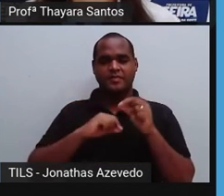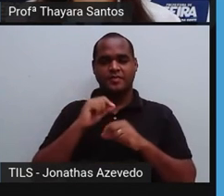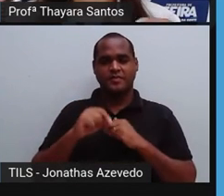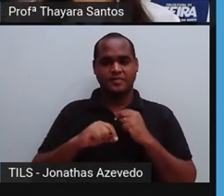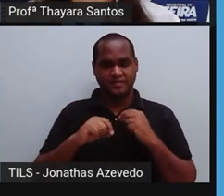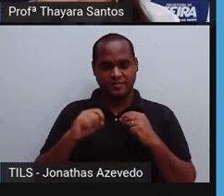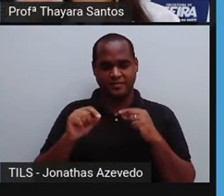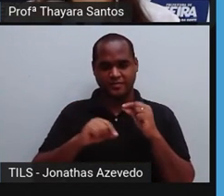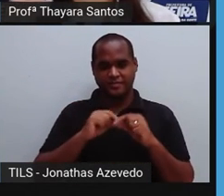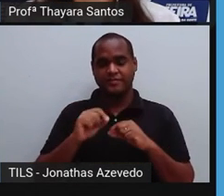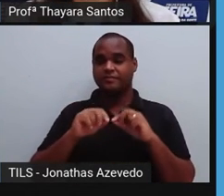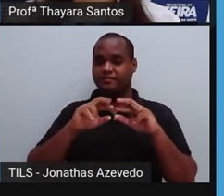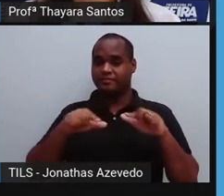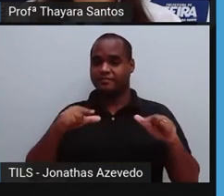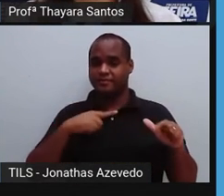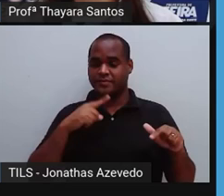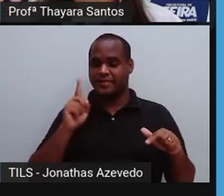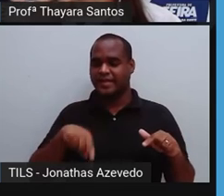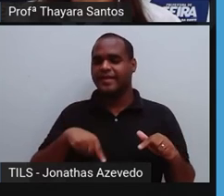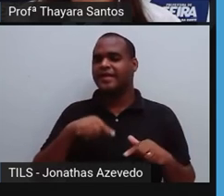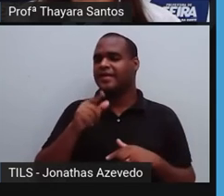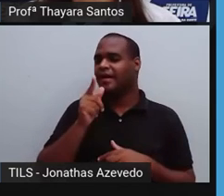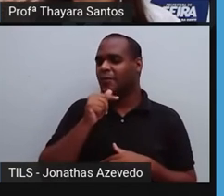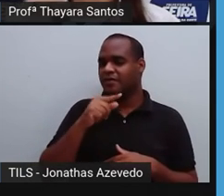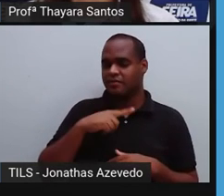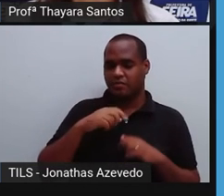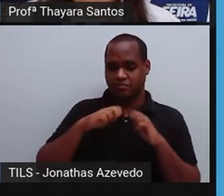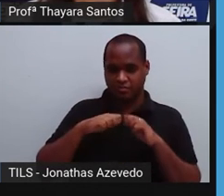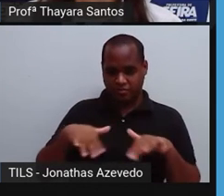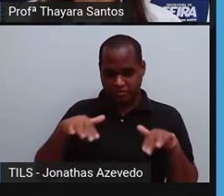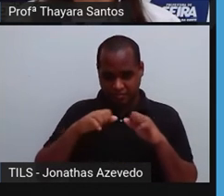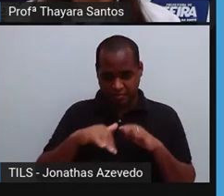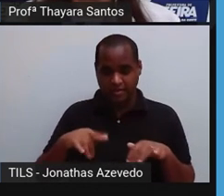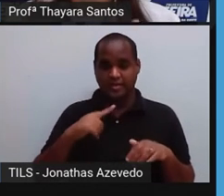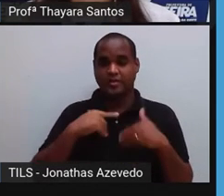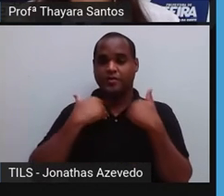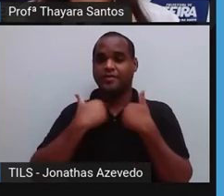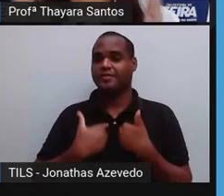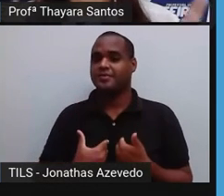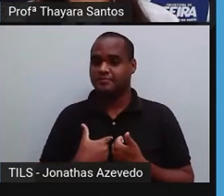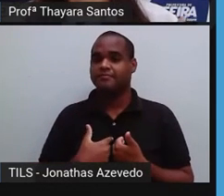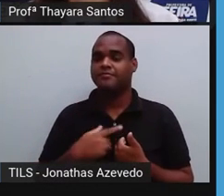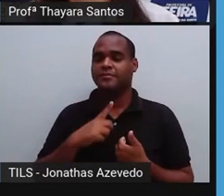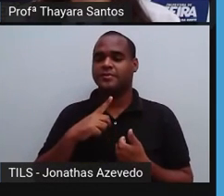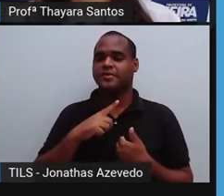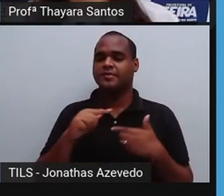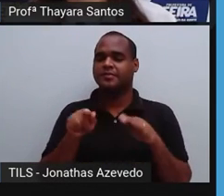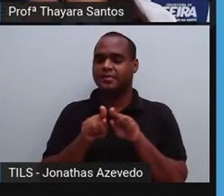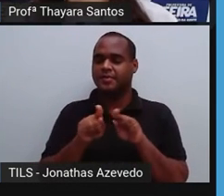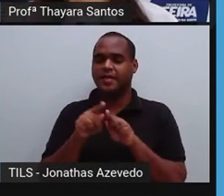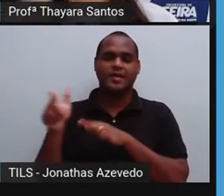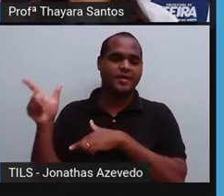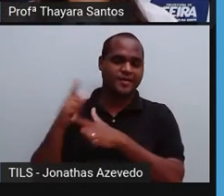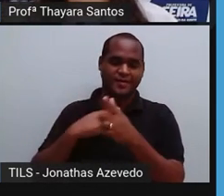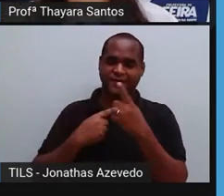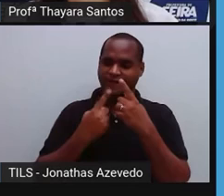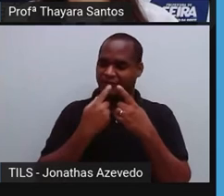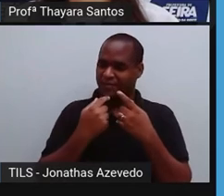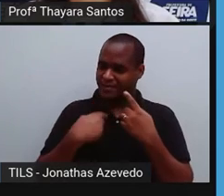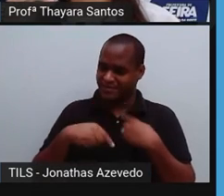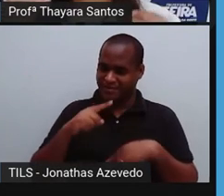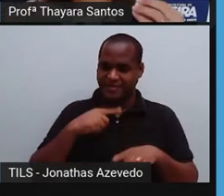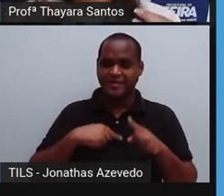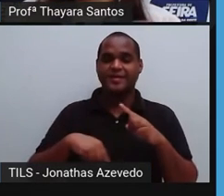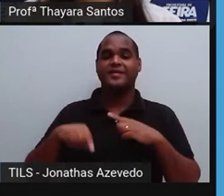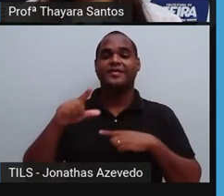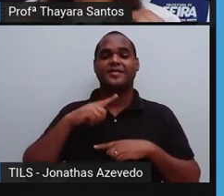vem do líquido, né, que extravasa ali do coração. Então, a gente tem nos vasos sanguíneos esse sangue passando o tempo